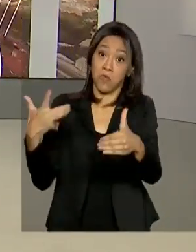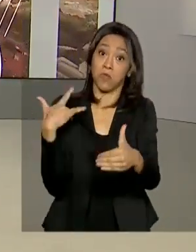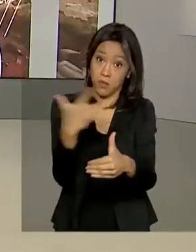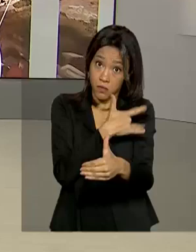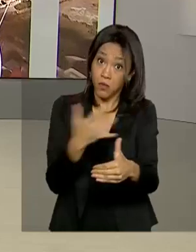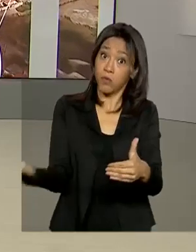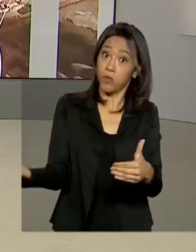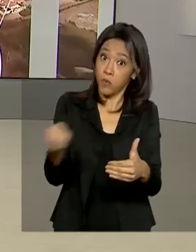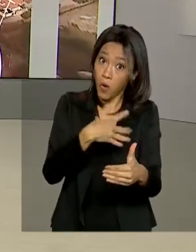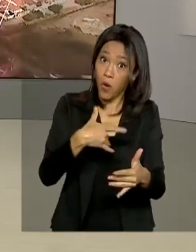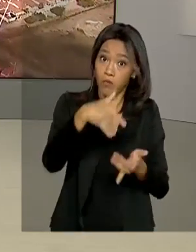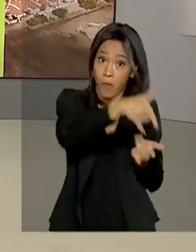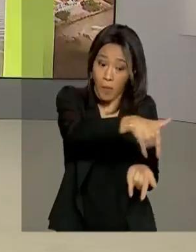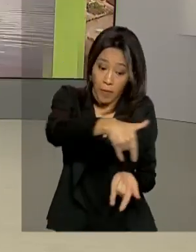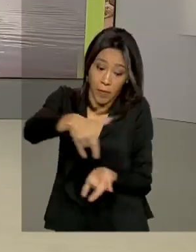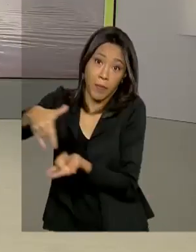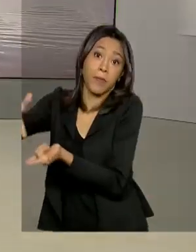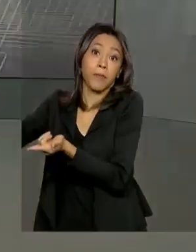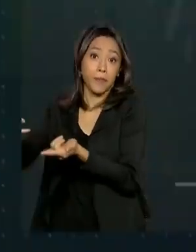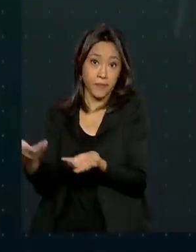novos leitos de UTI.